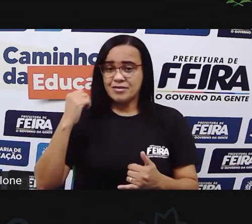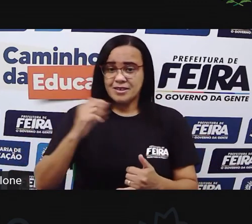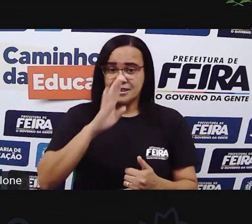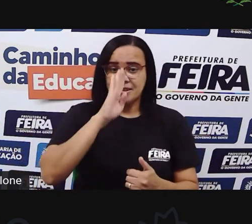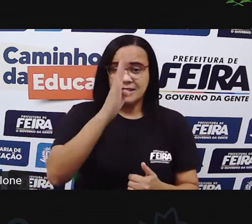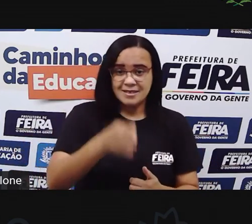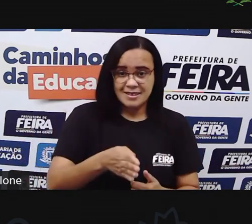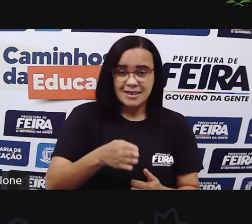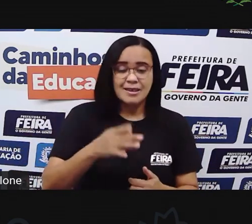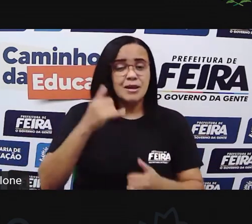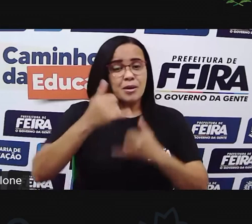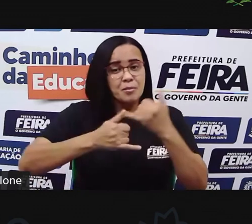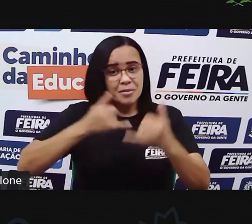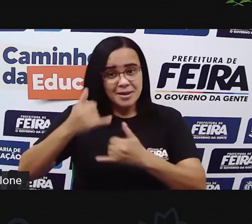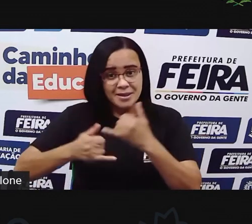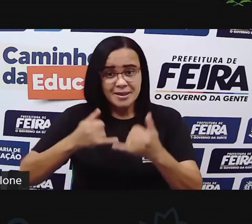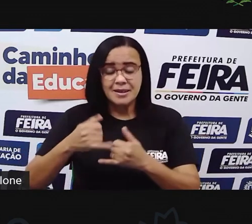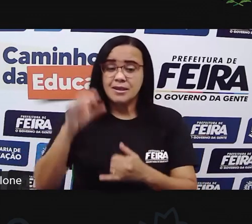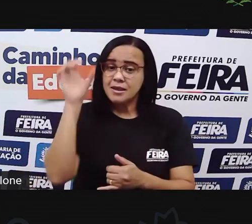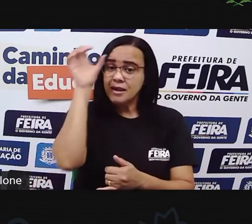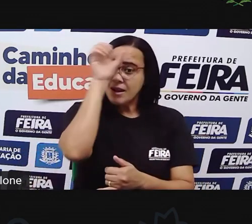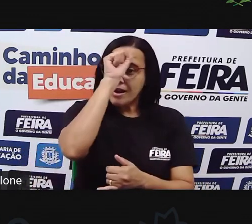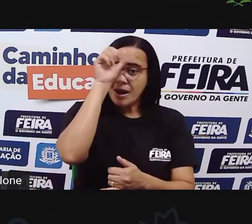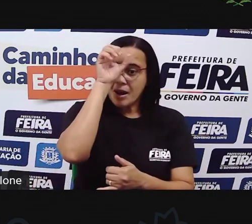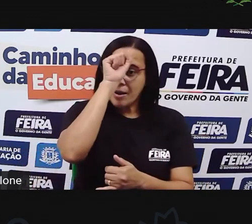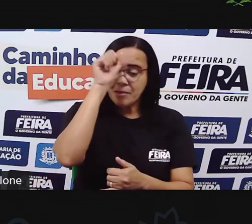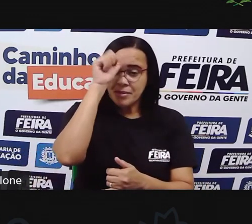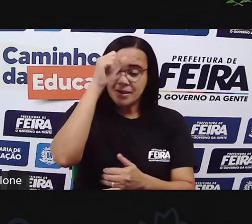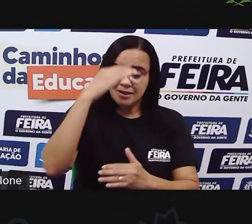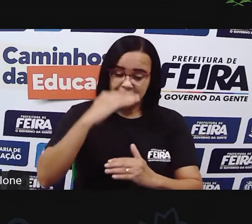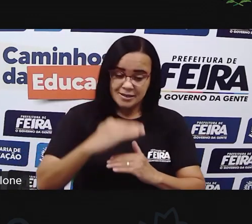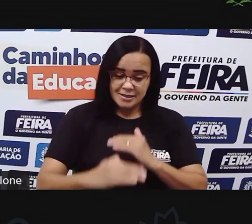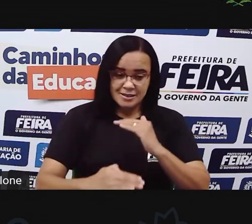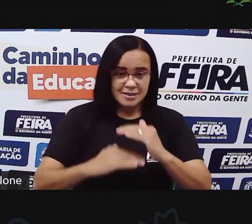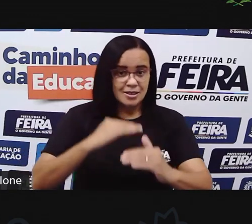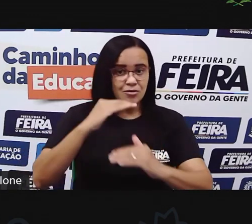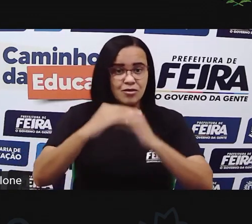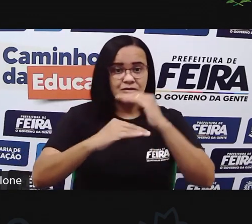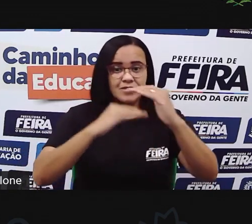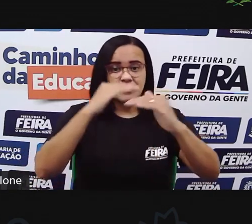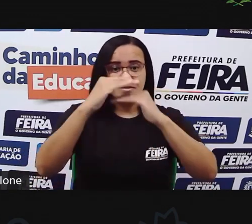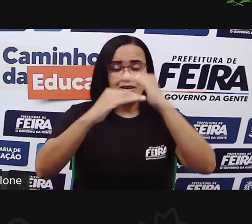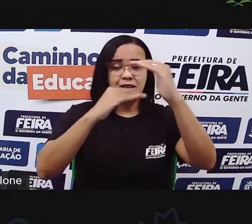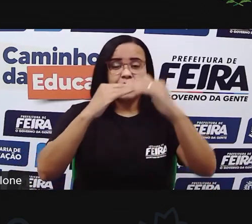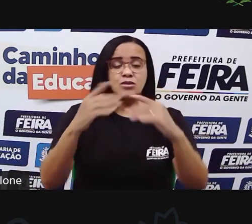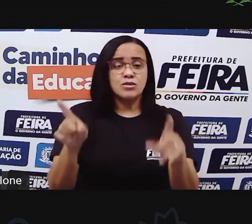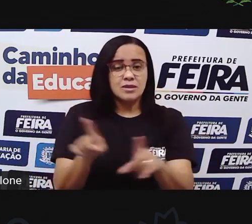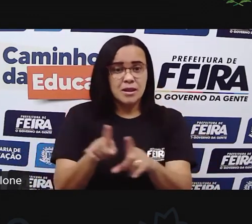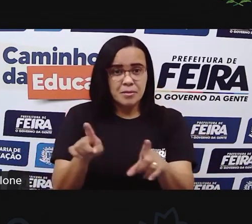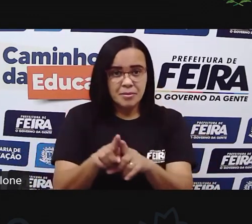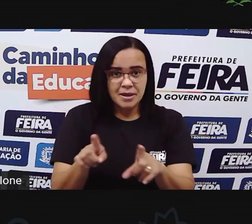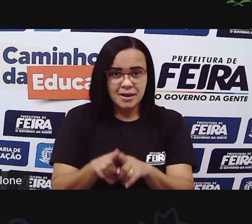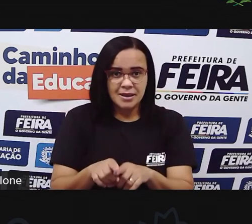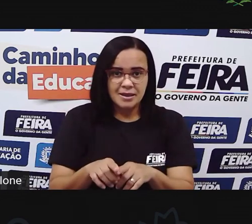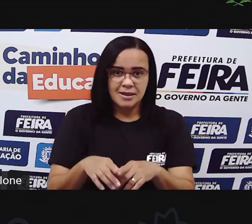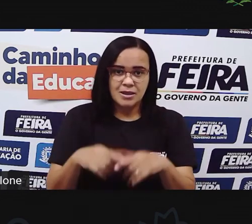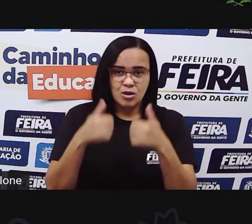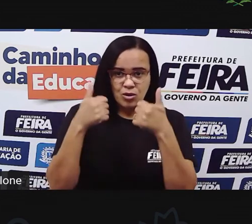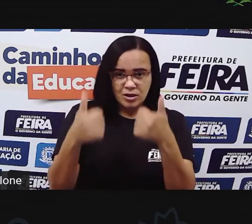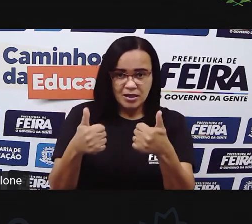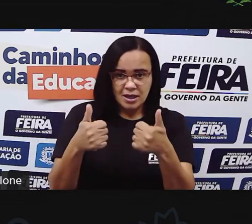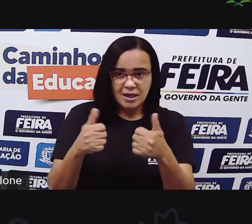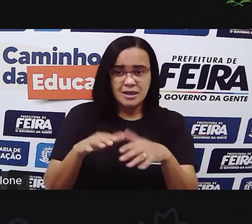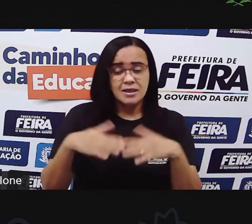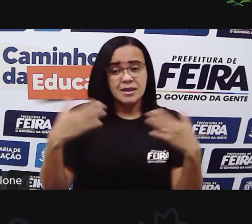brincando, né? E ir aprendendo e desenvolvendo essa lateralidade. Tá joia? Então, é isso. Nós vamos ficando por aqui. Eu espero que vocês tenham